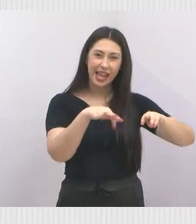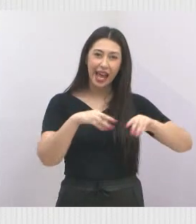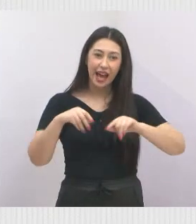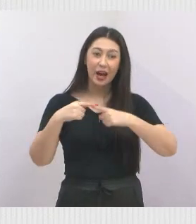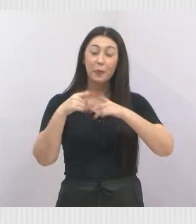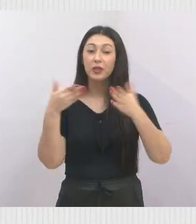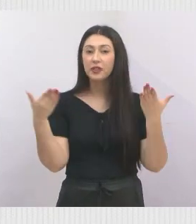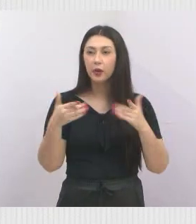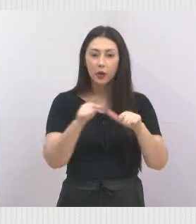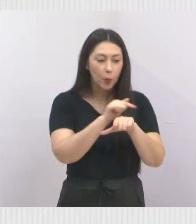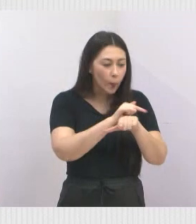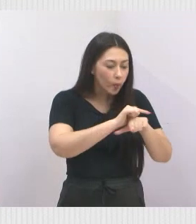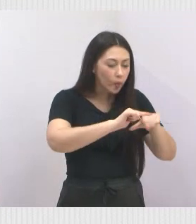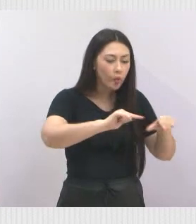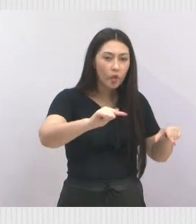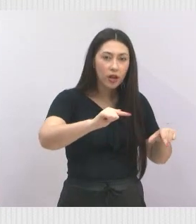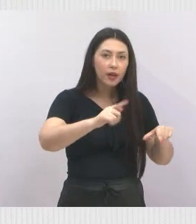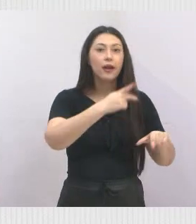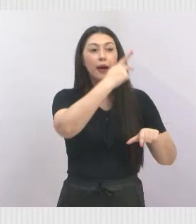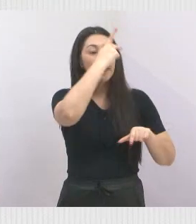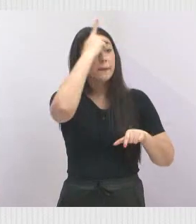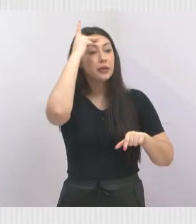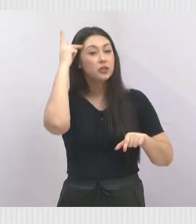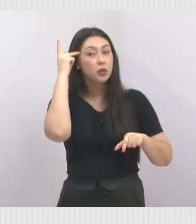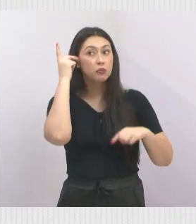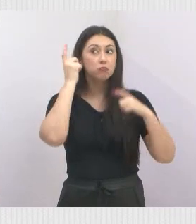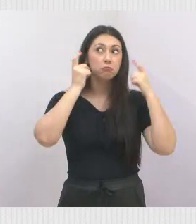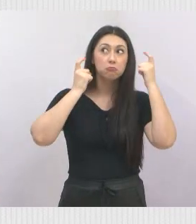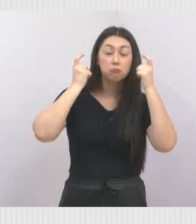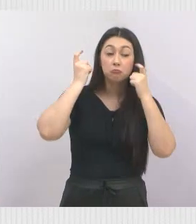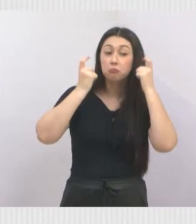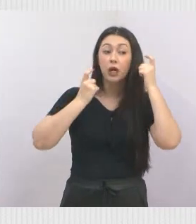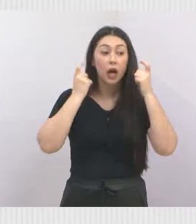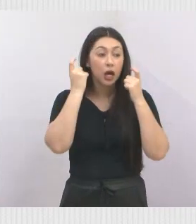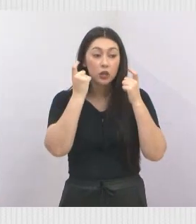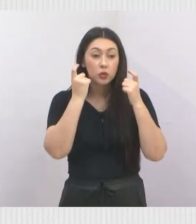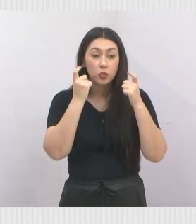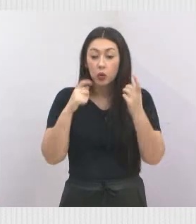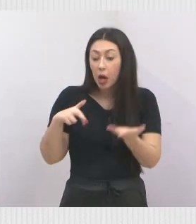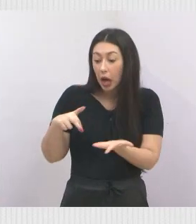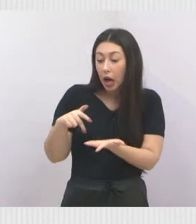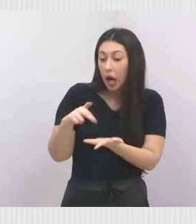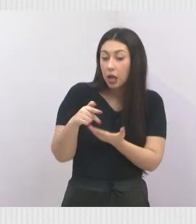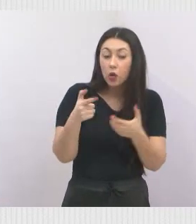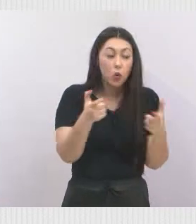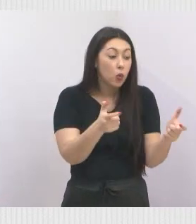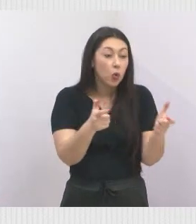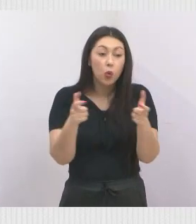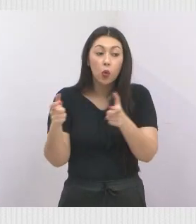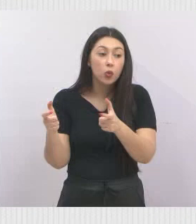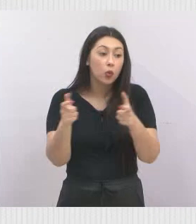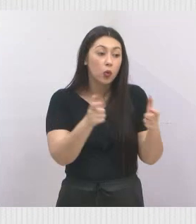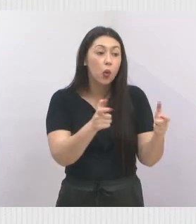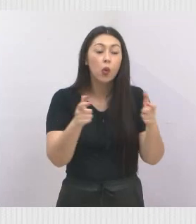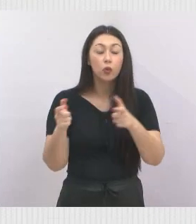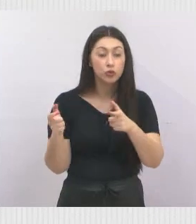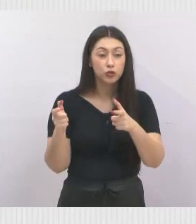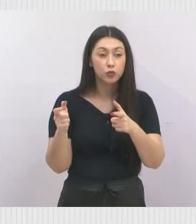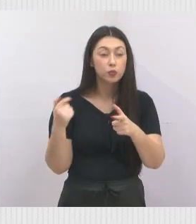foi asfaltado. O município fica preocupado e ele não tem por onde andar. Então, nós estamos